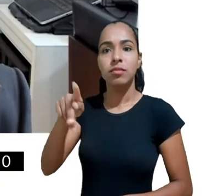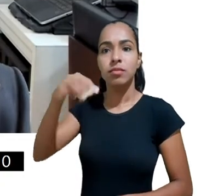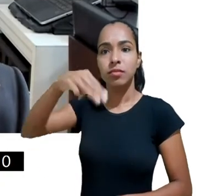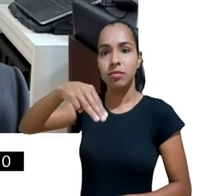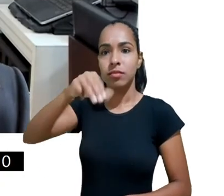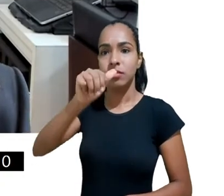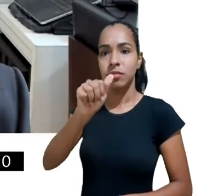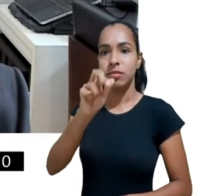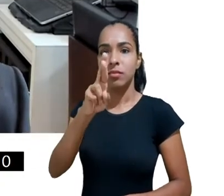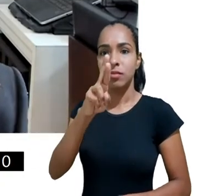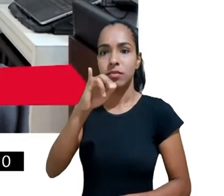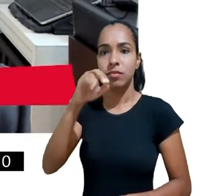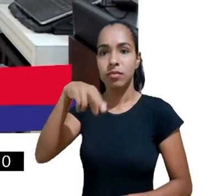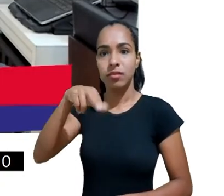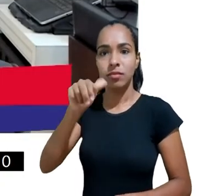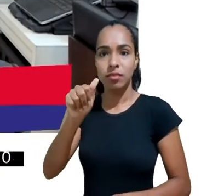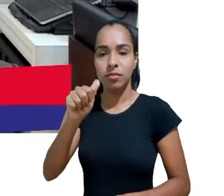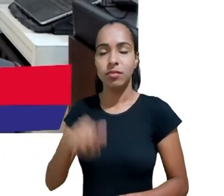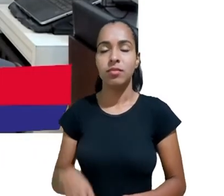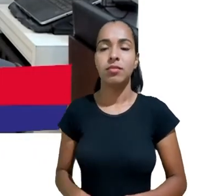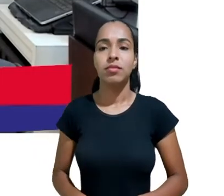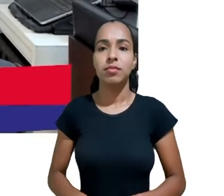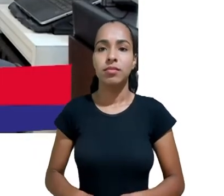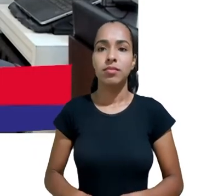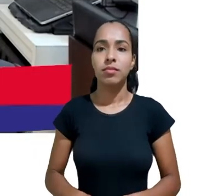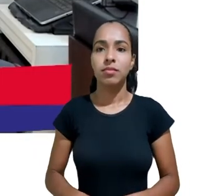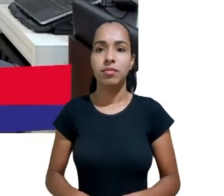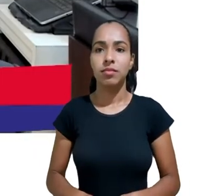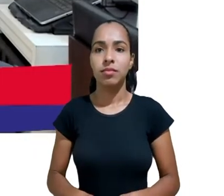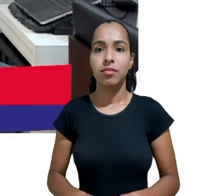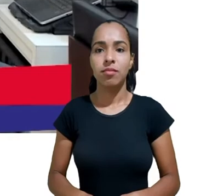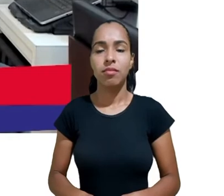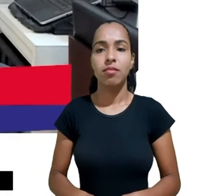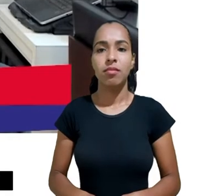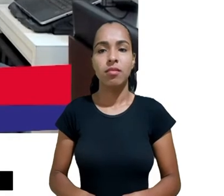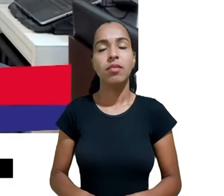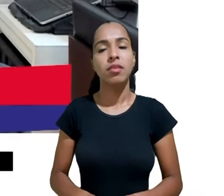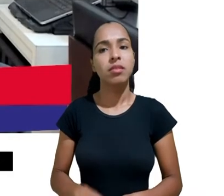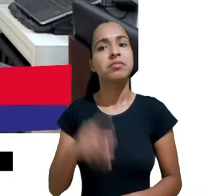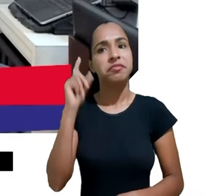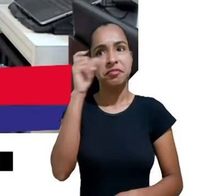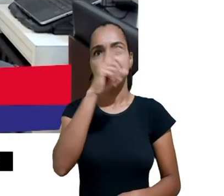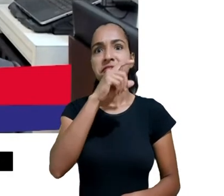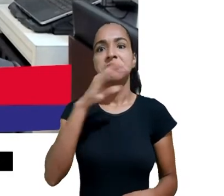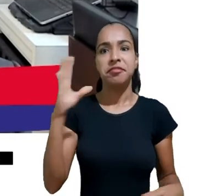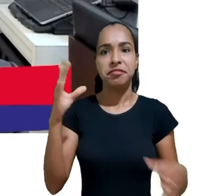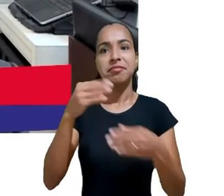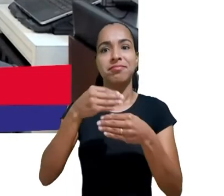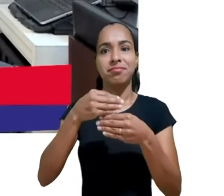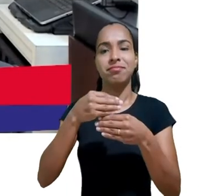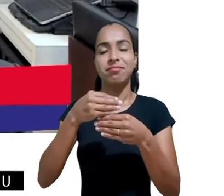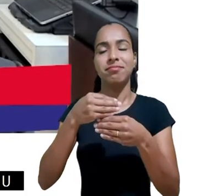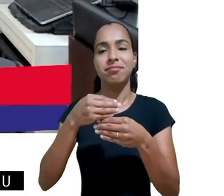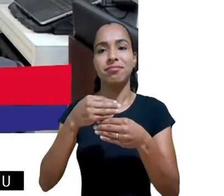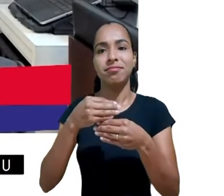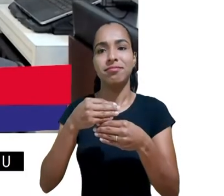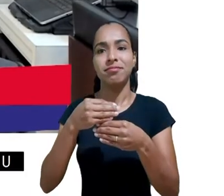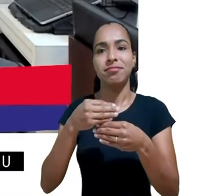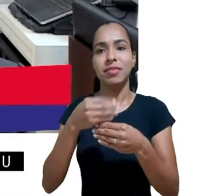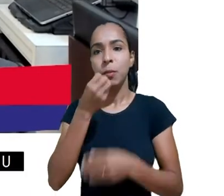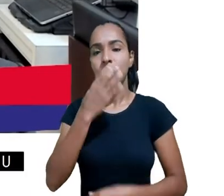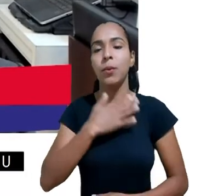falas super interessantes aqui mas eu queria realmente também somar a essa última fala do Paulo